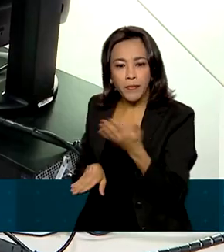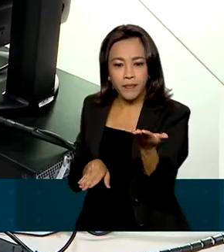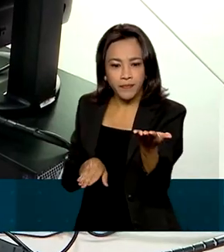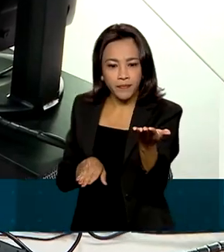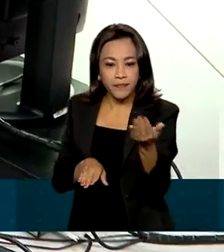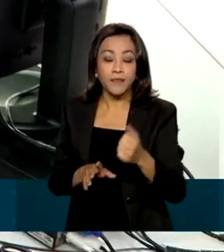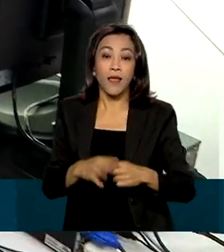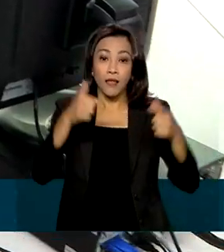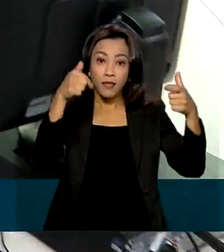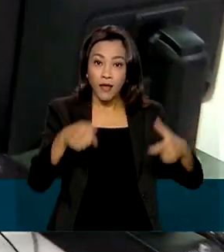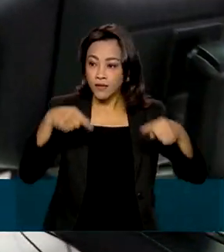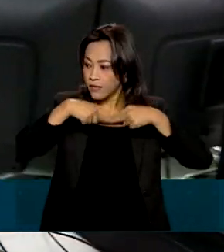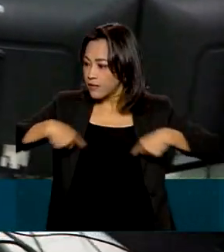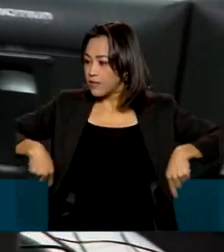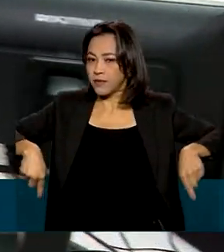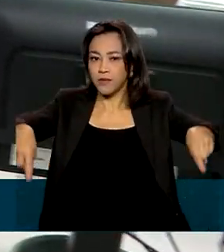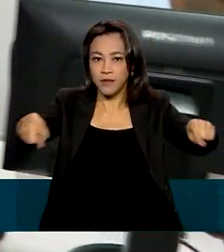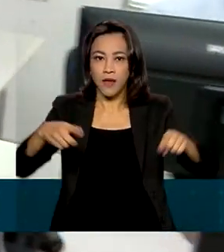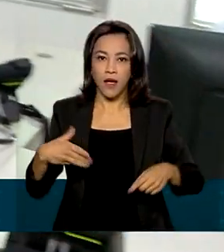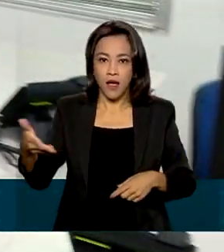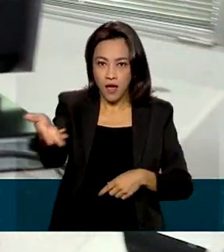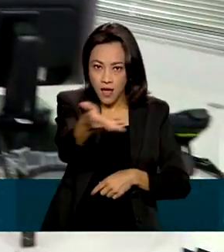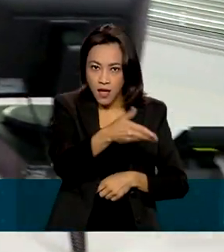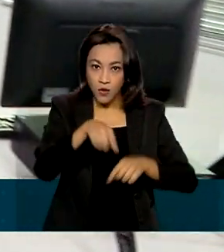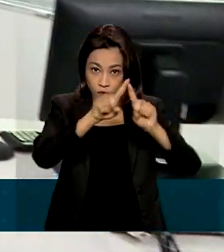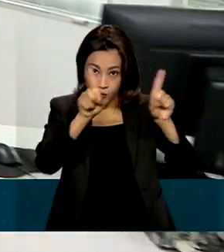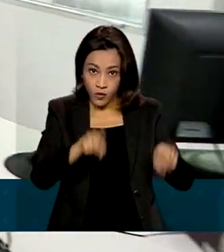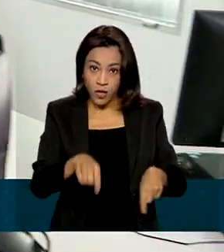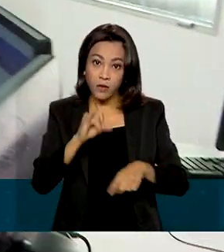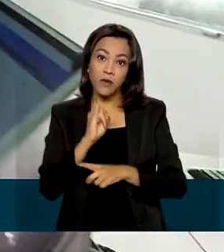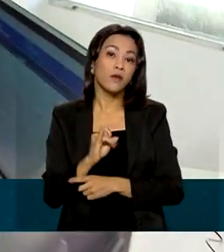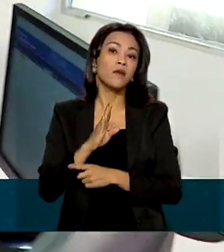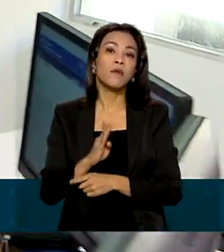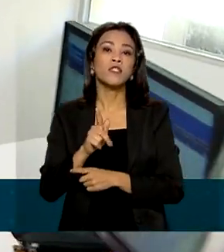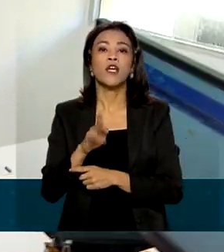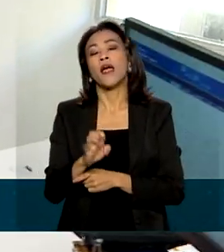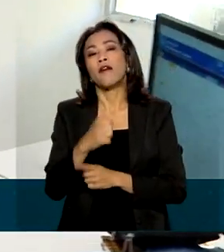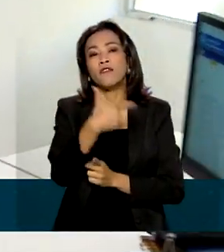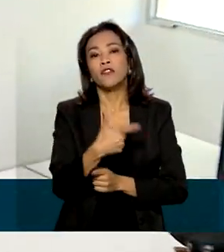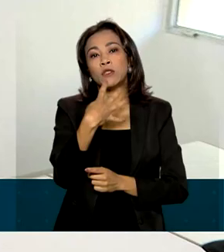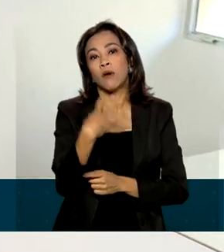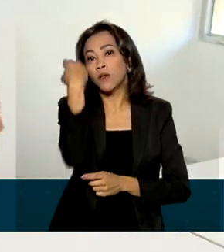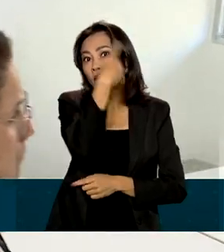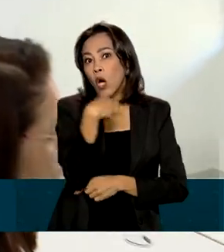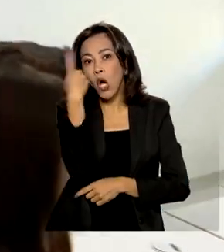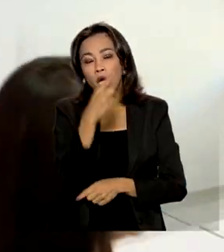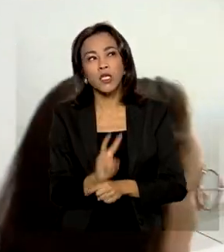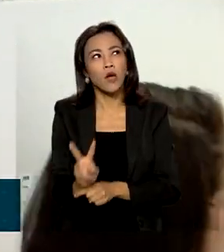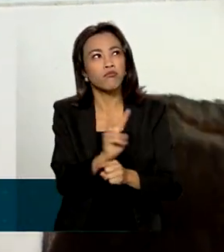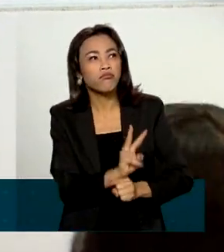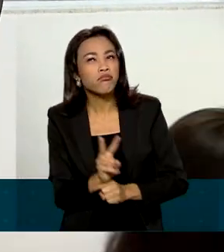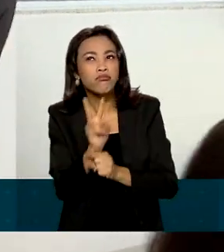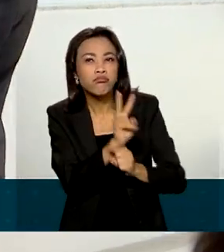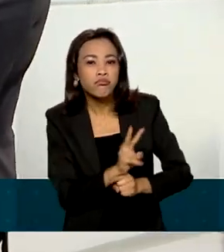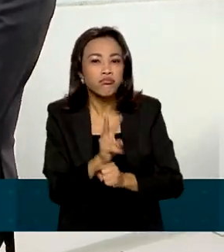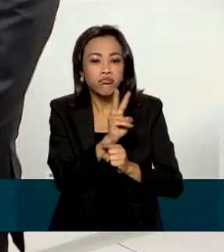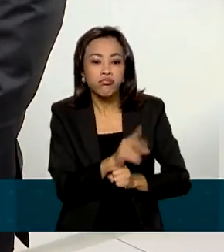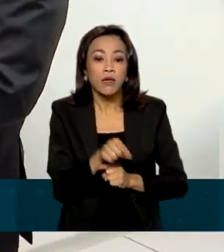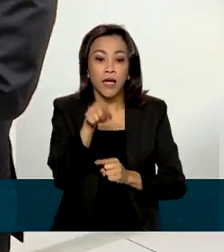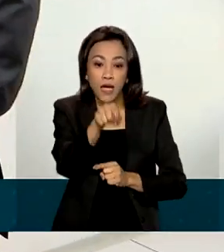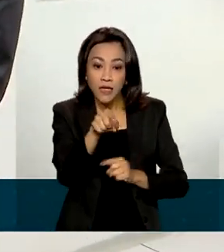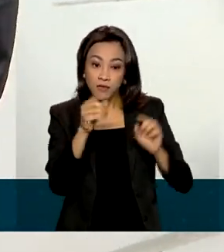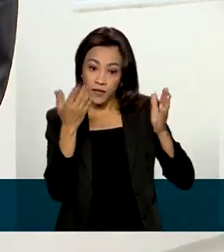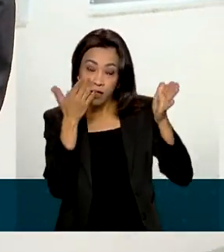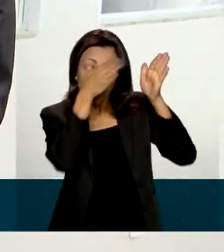Nessa sala, funcionários do IBGE monitoram todo o sistema 24 horas por dia. Os computadores ficam isolados